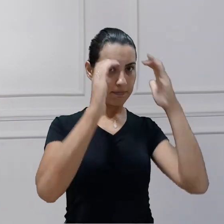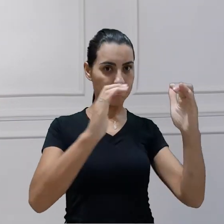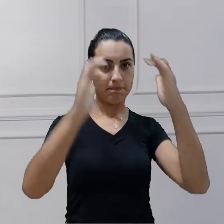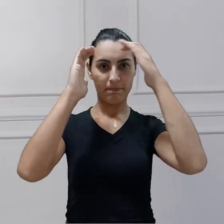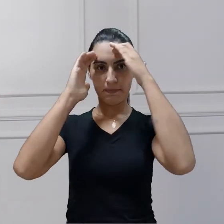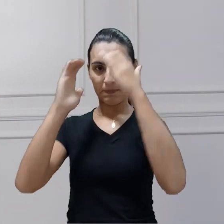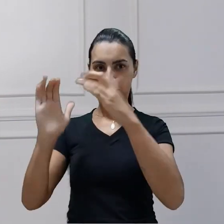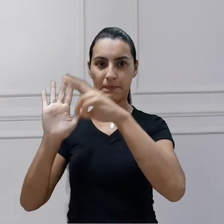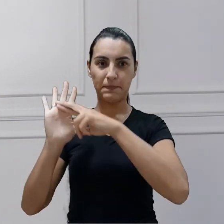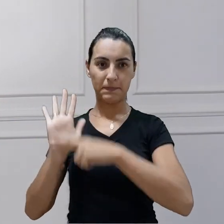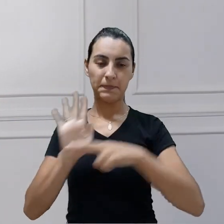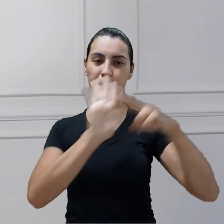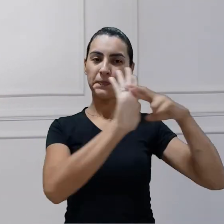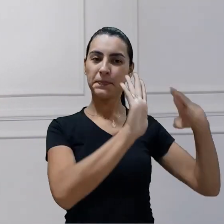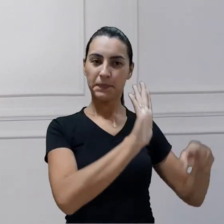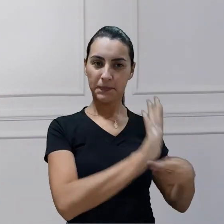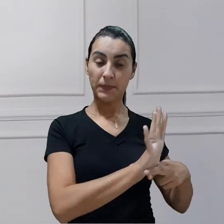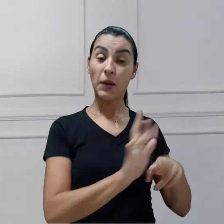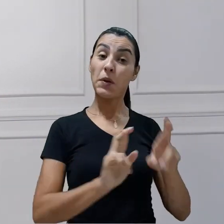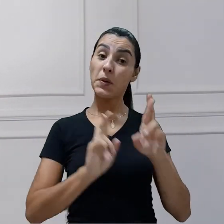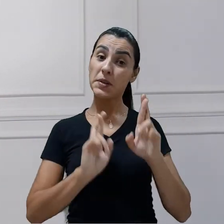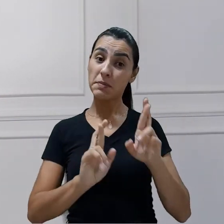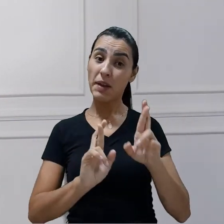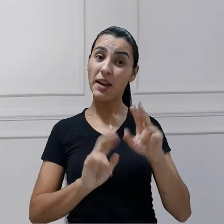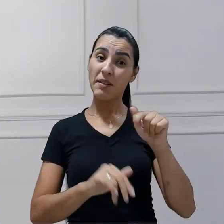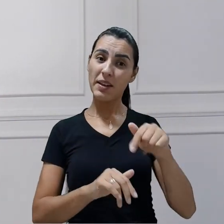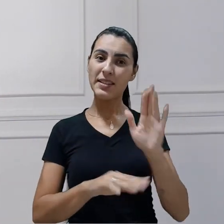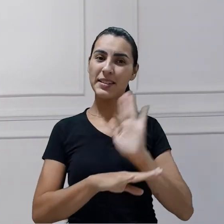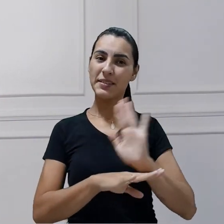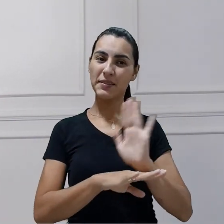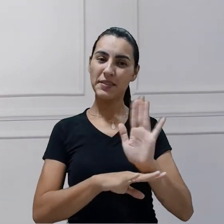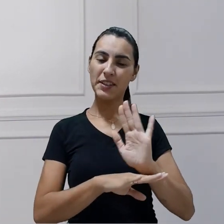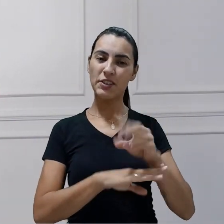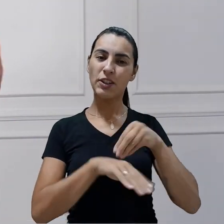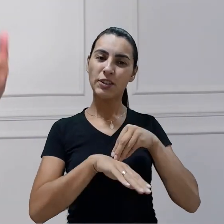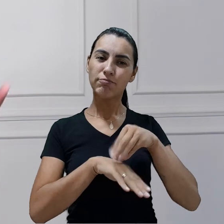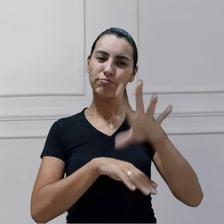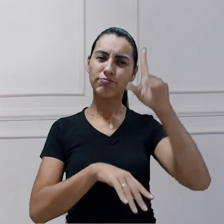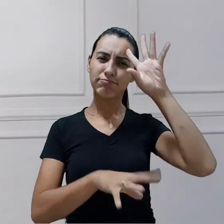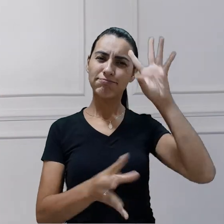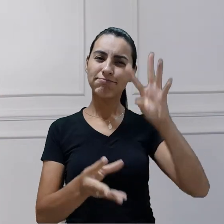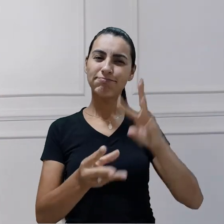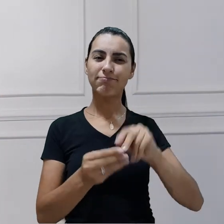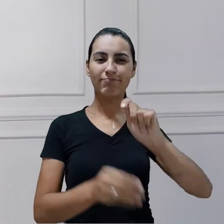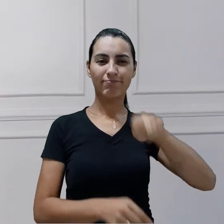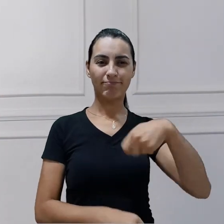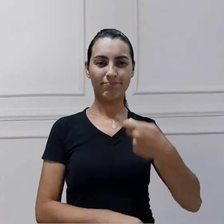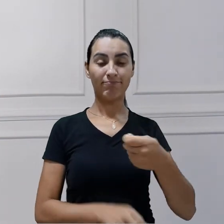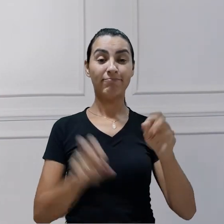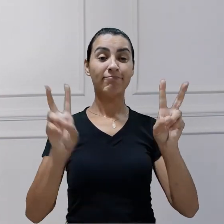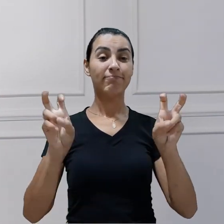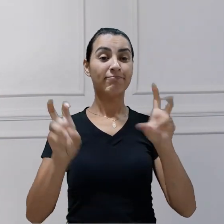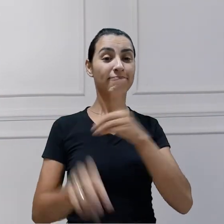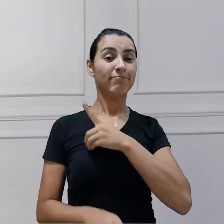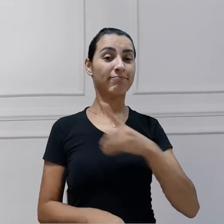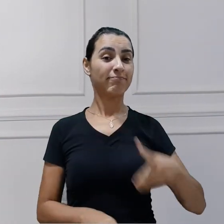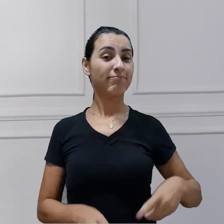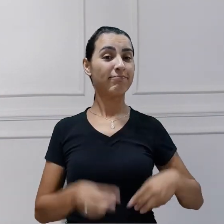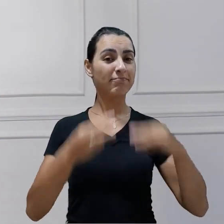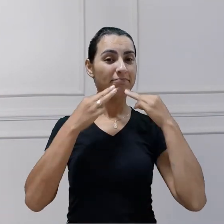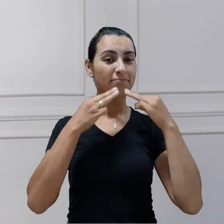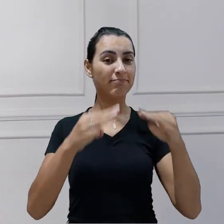Espero que este vídeo tenha lhes ajudado a compreender um pouco mais o Ministério Diaconal. Se gostou,